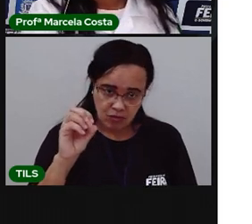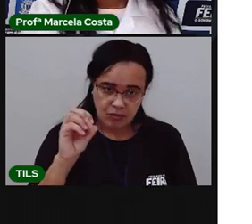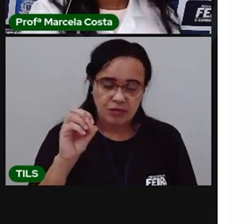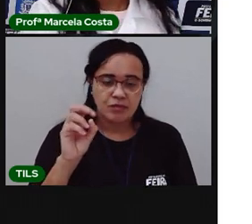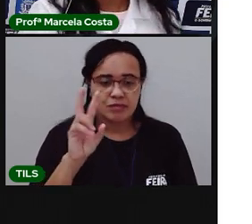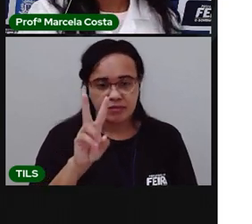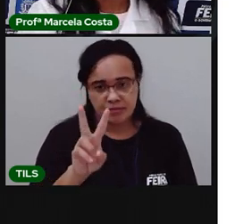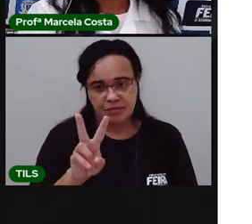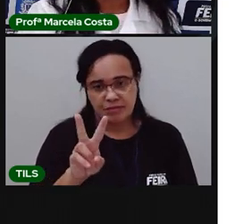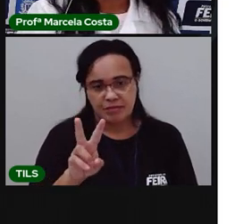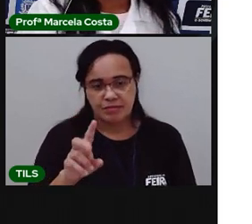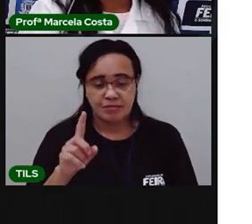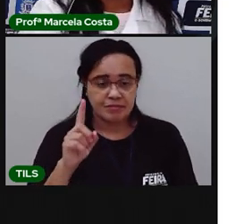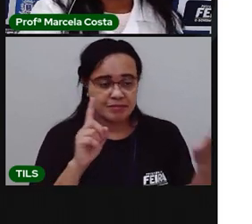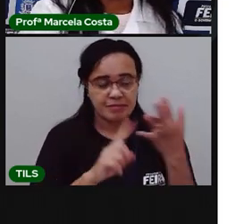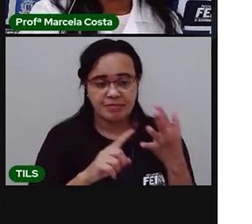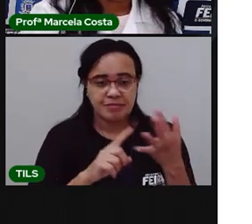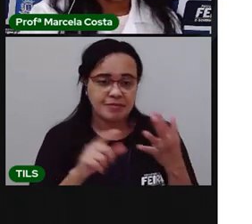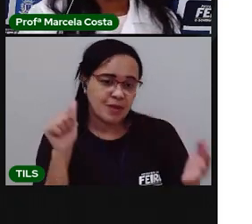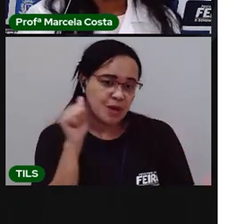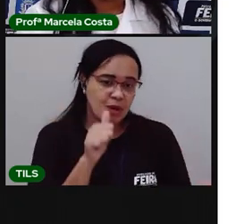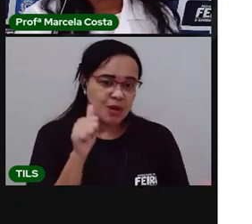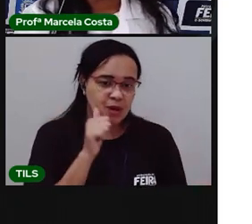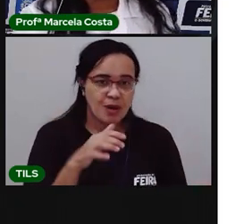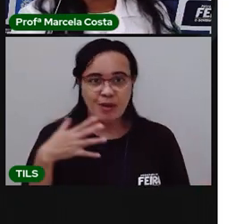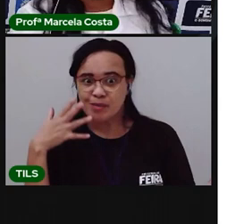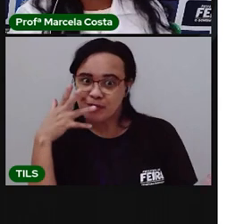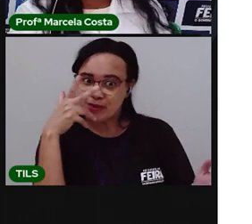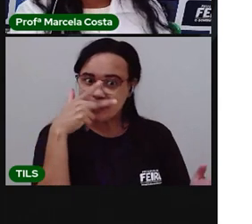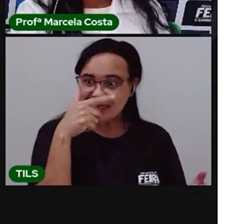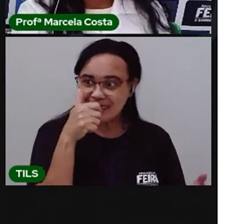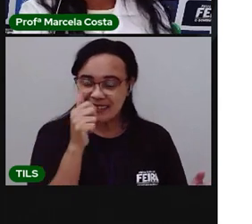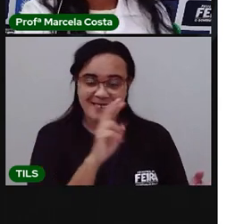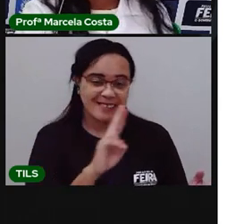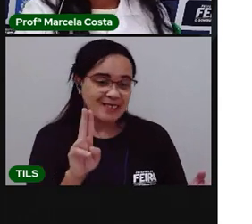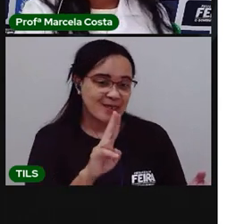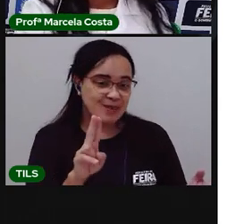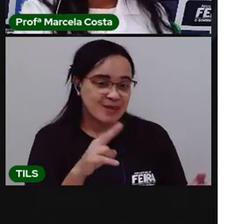E essa moça bonita aqui? Qual será o nome dela?